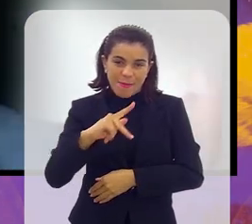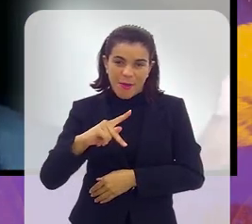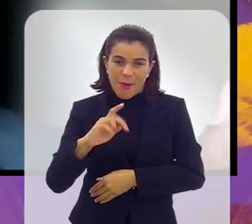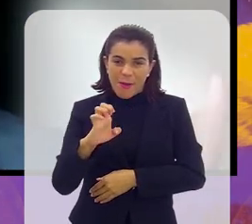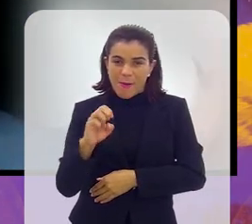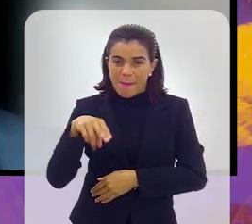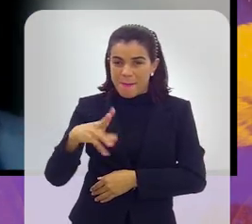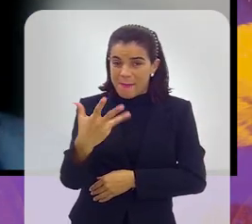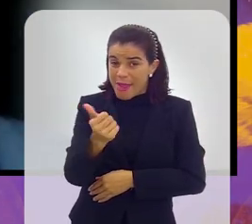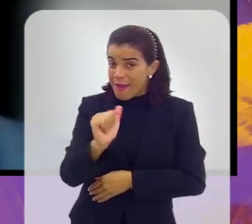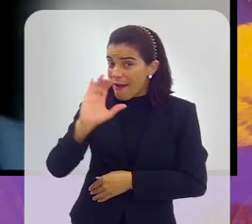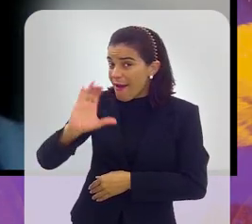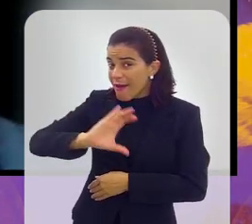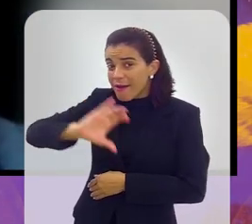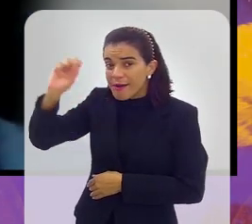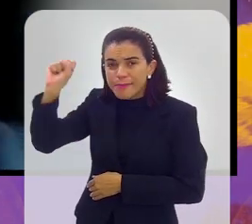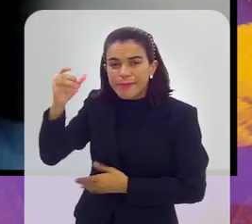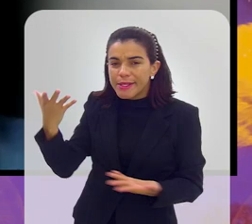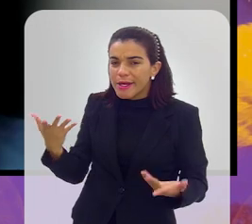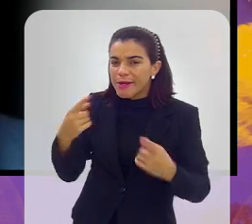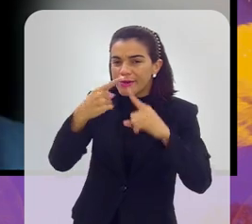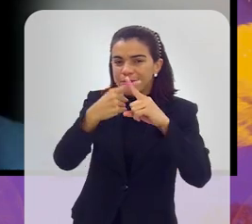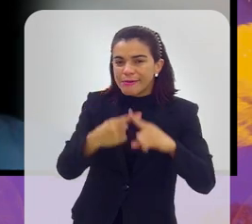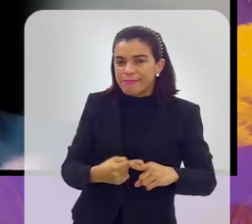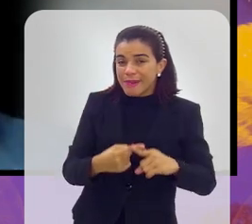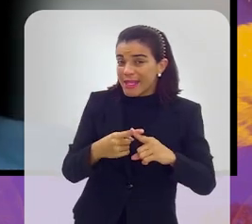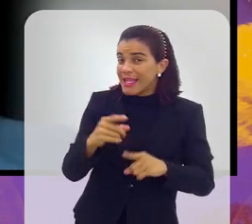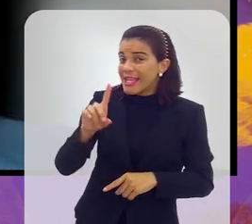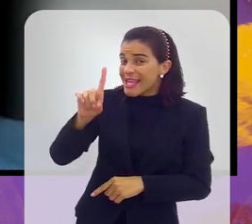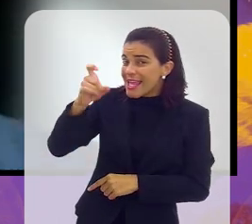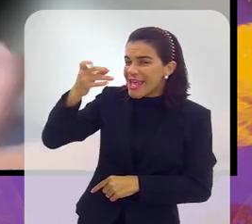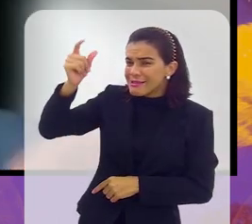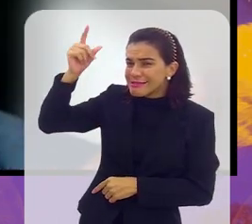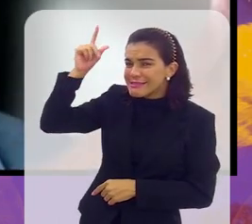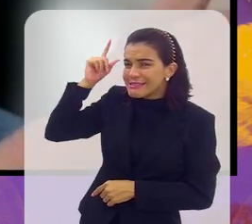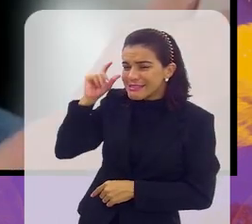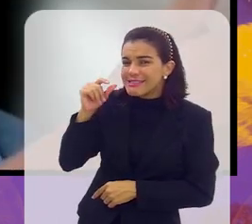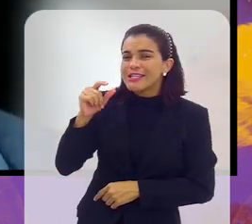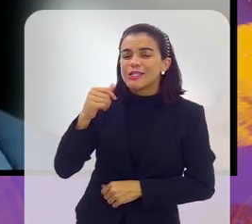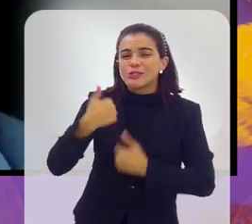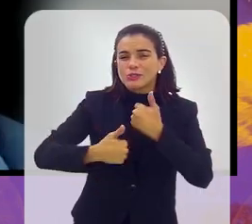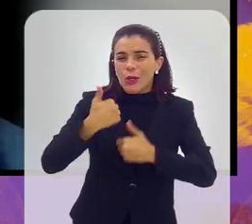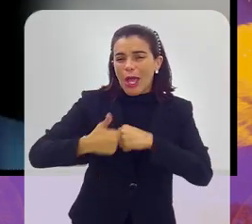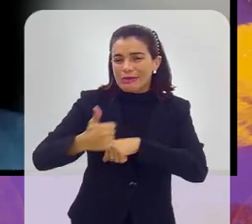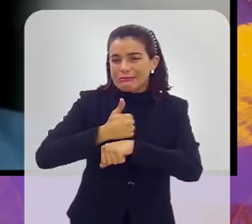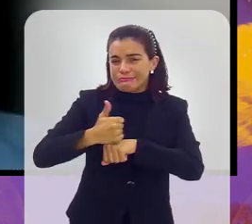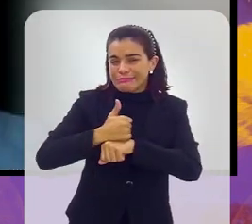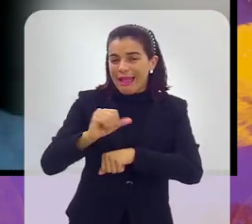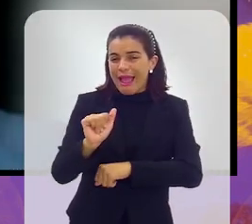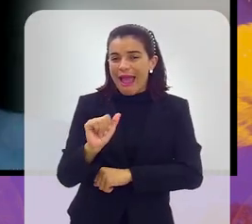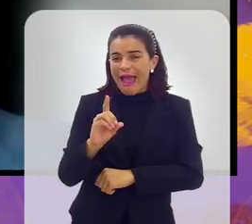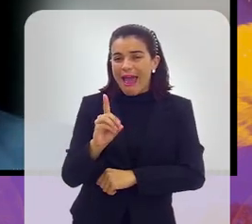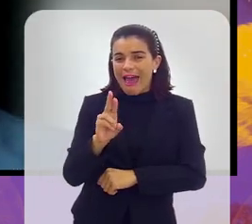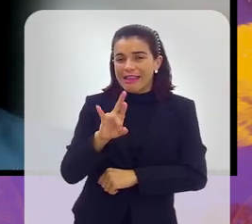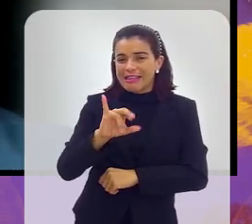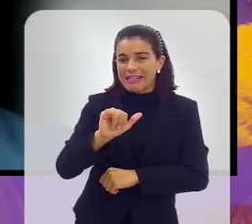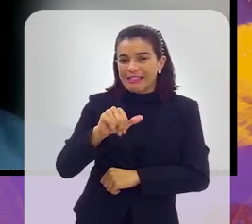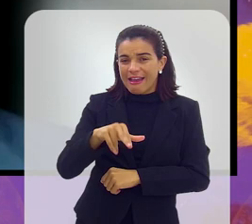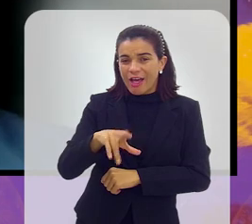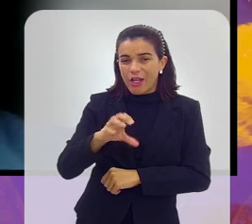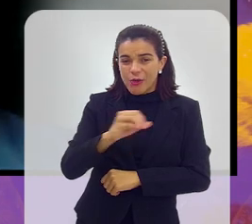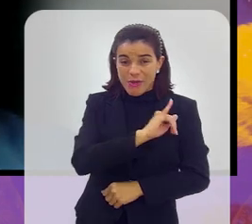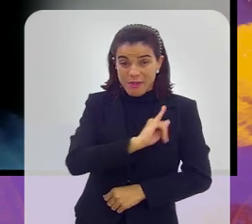Complexo da Penha é campeão da Taça das Favelas, e um dia o Adriano saiu do Complexo da Penha para virar um jogador, então